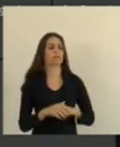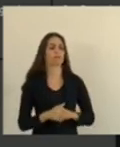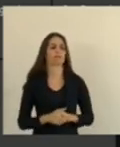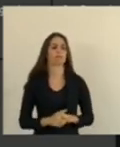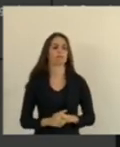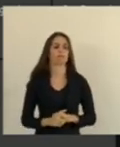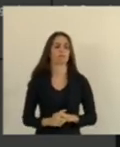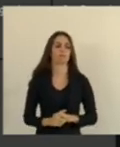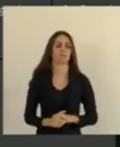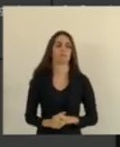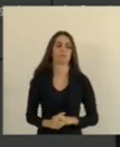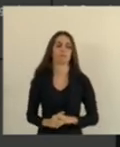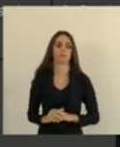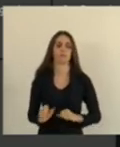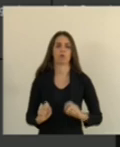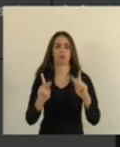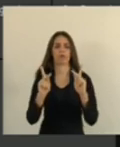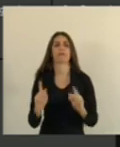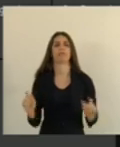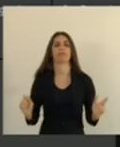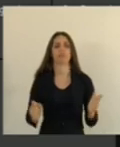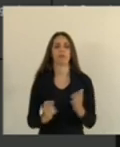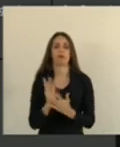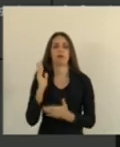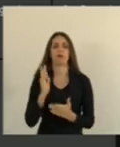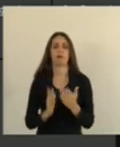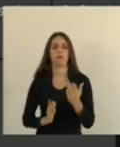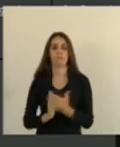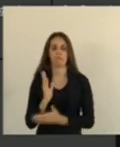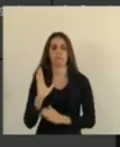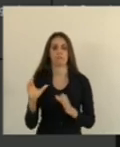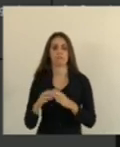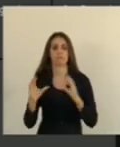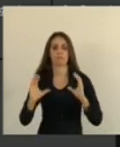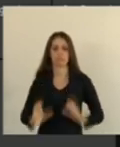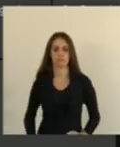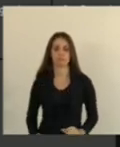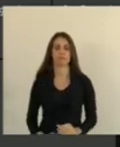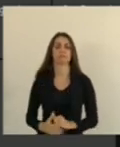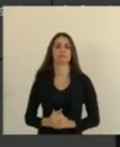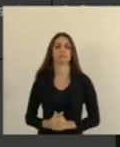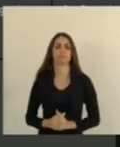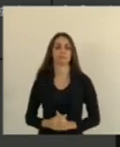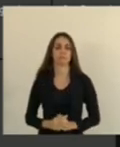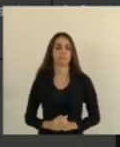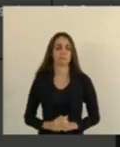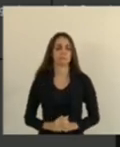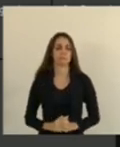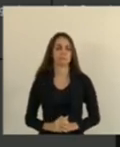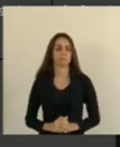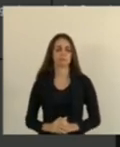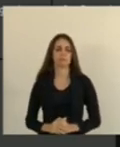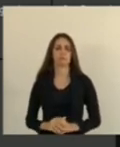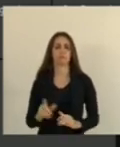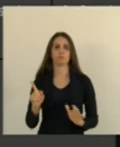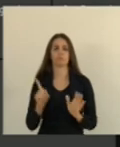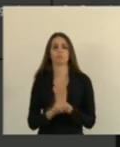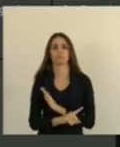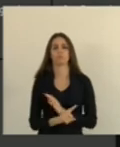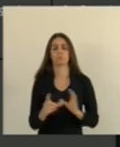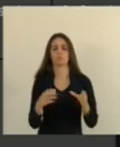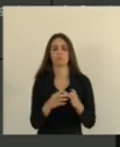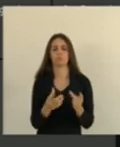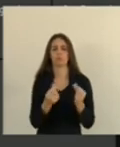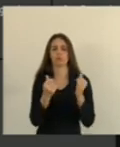Então Deu coro Na comissão De cidadania Com a maioria Também aprovada Na comissão De cidadania Vamos ao voto Deputado Agora Na comissão De finanças